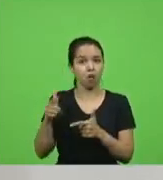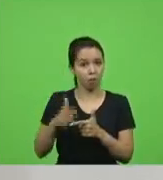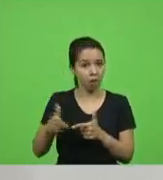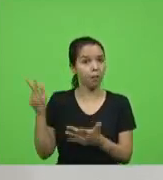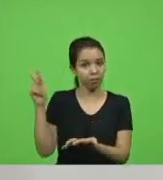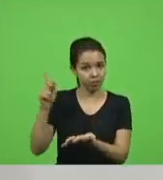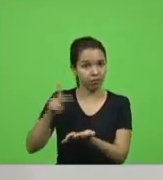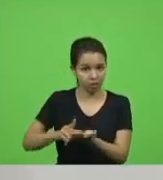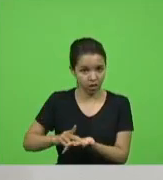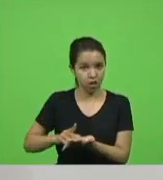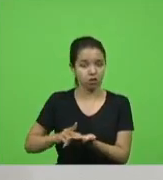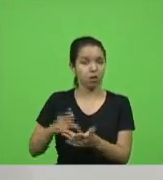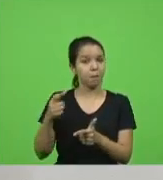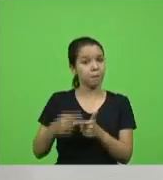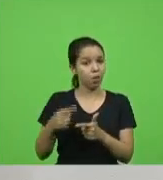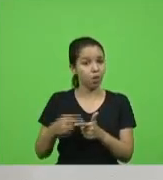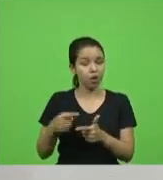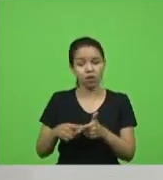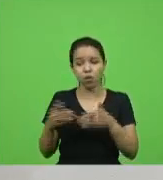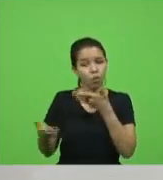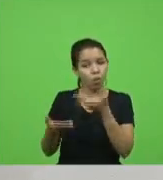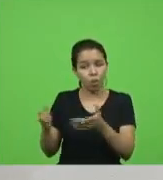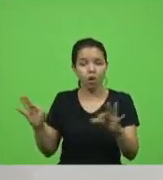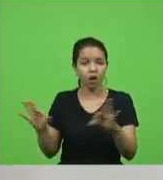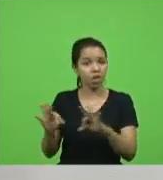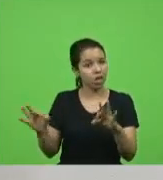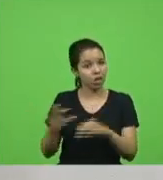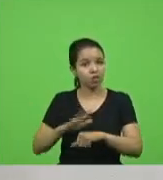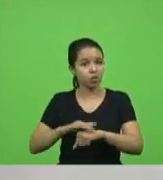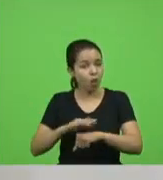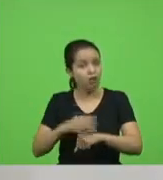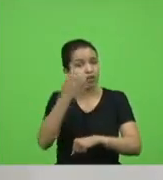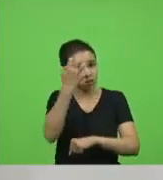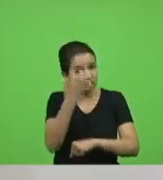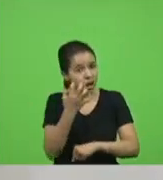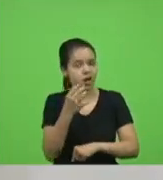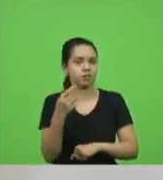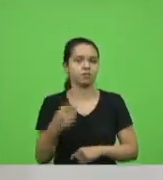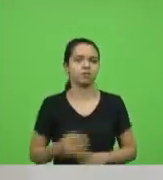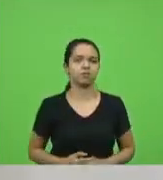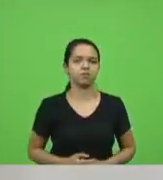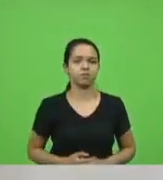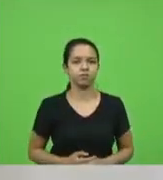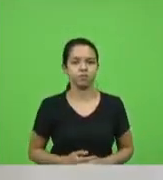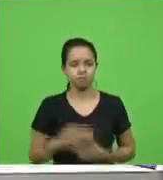por conta de não tratarmos uma doença com a seriedade que ela merece obrigado obrigado